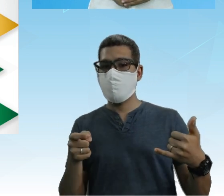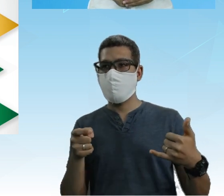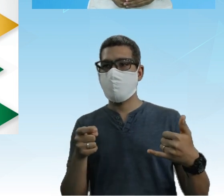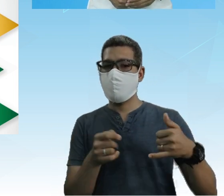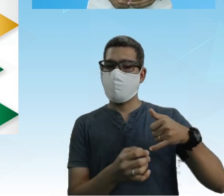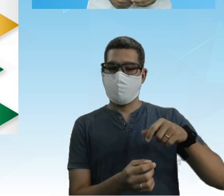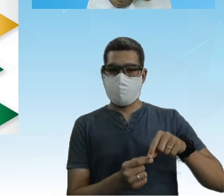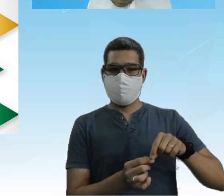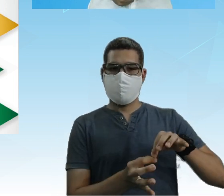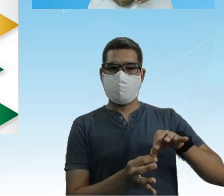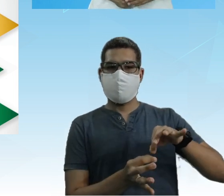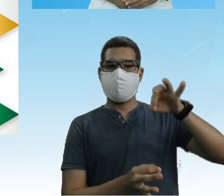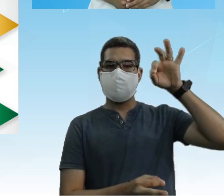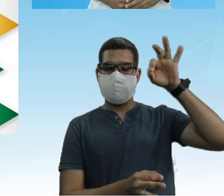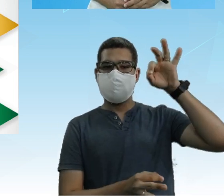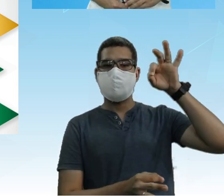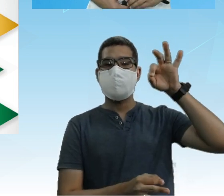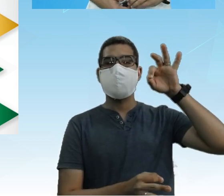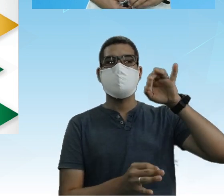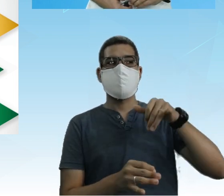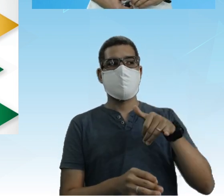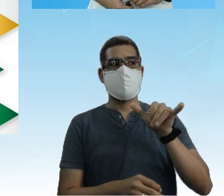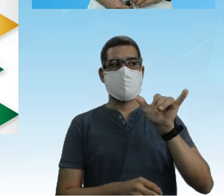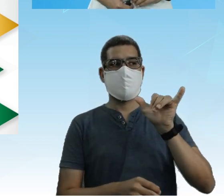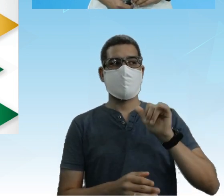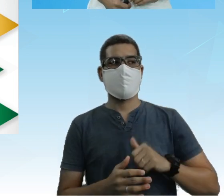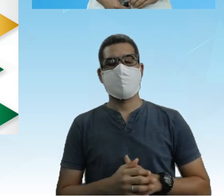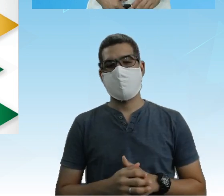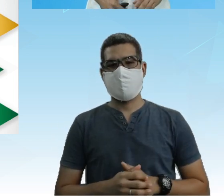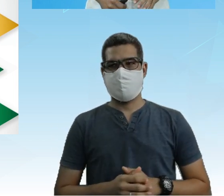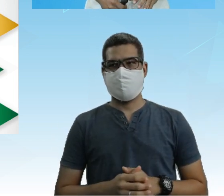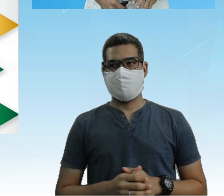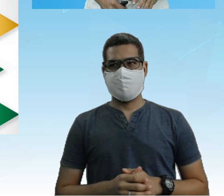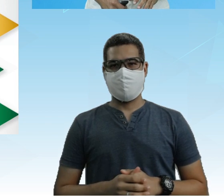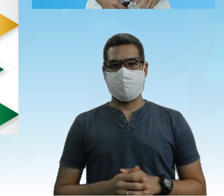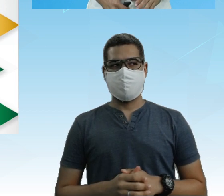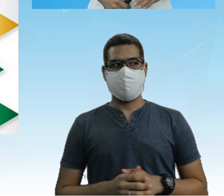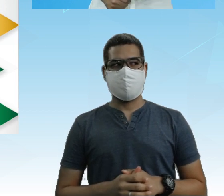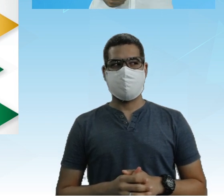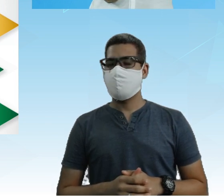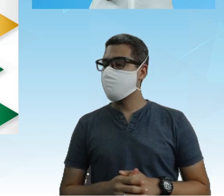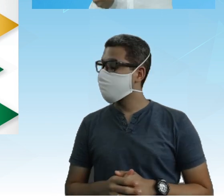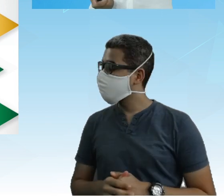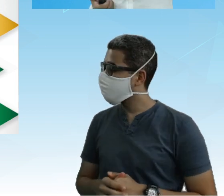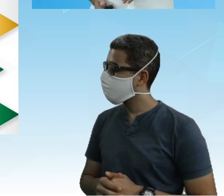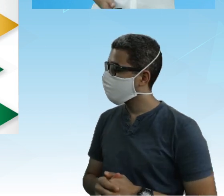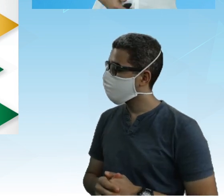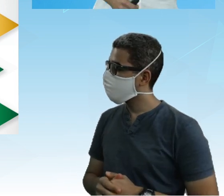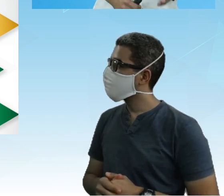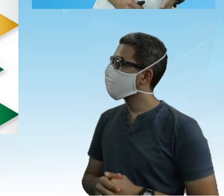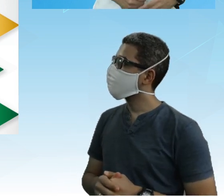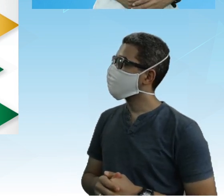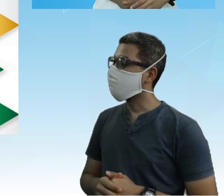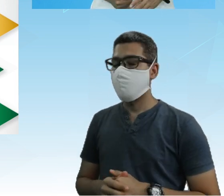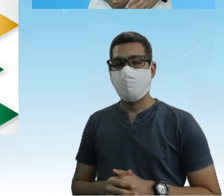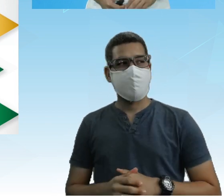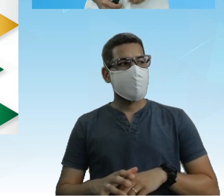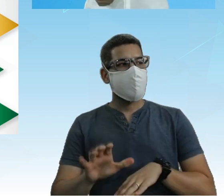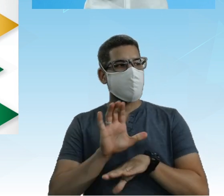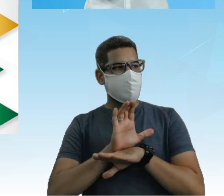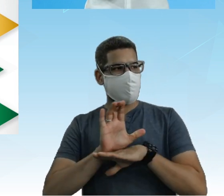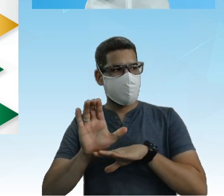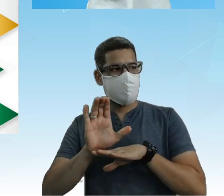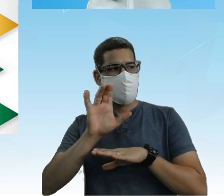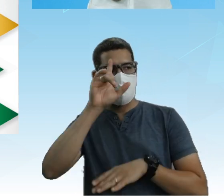ordenadas que é essa linha vertical do eixo y Tranquilo? Aí que você está vendo em cinza e amarelo Bom,